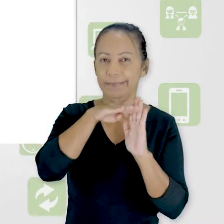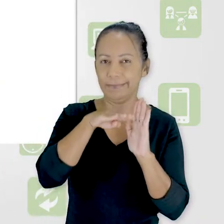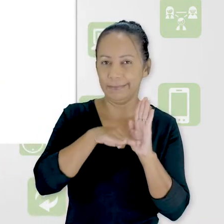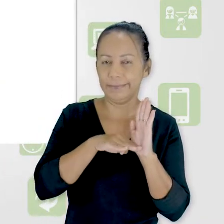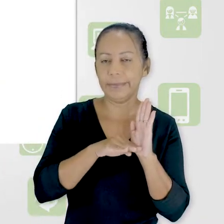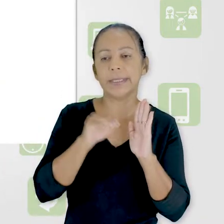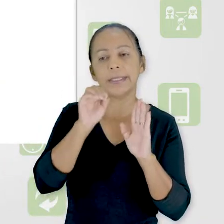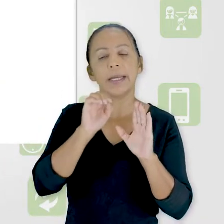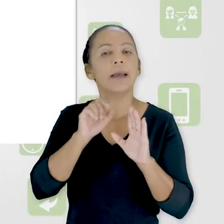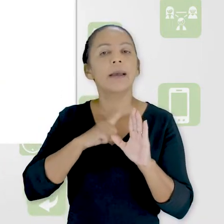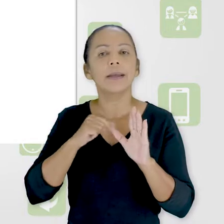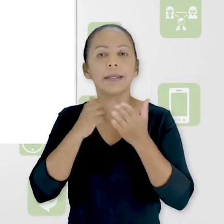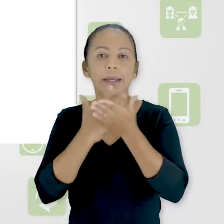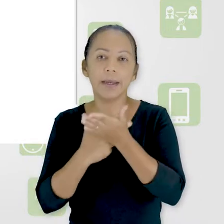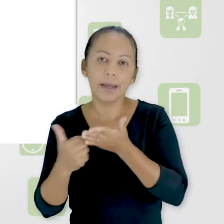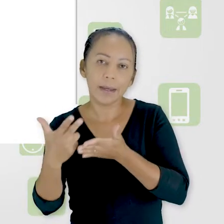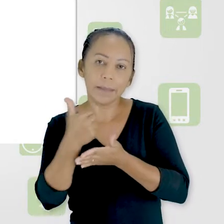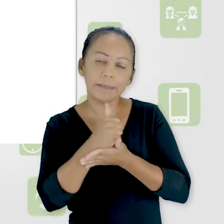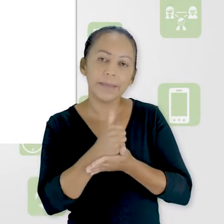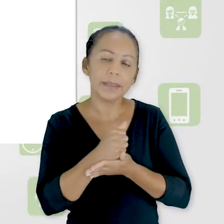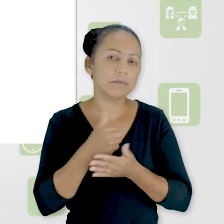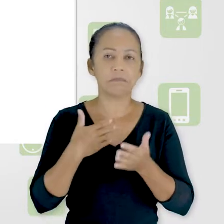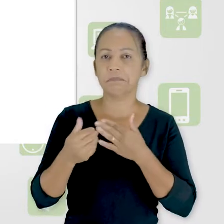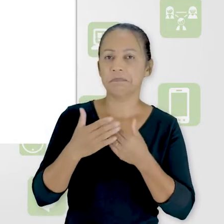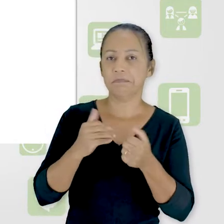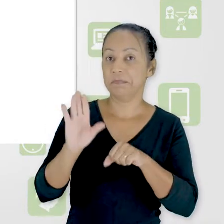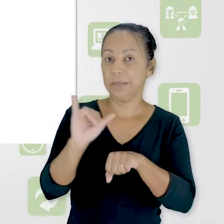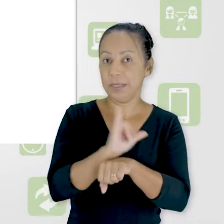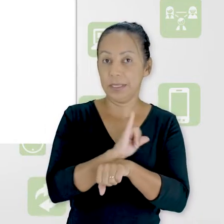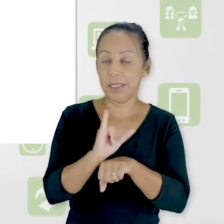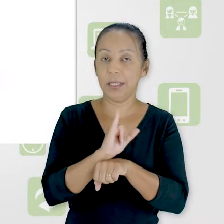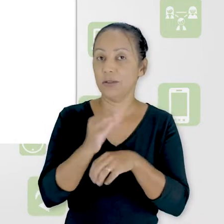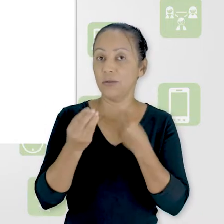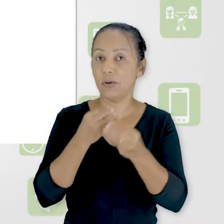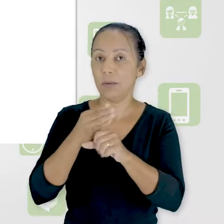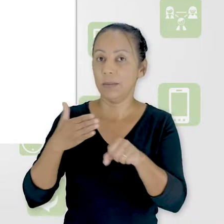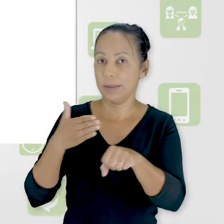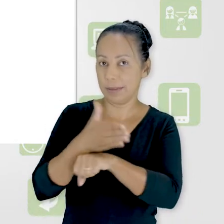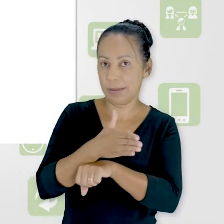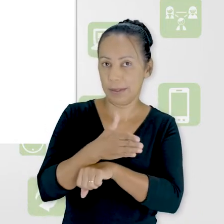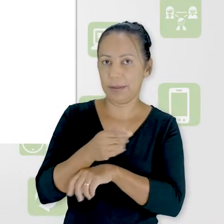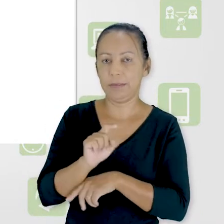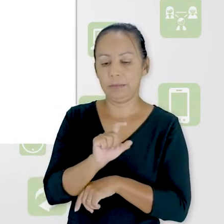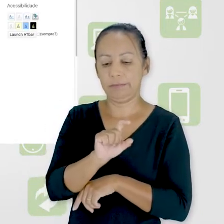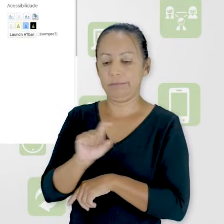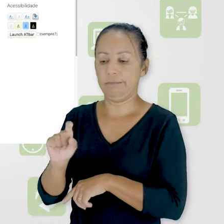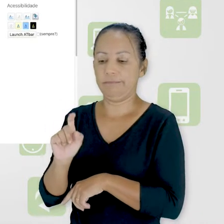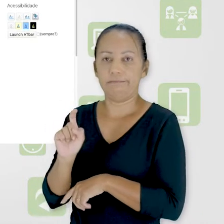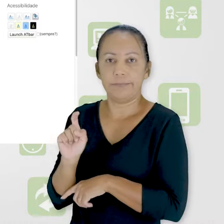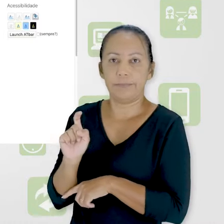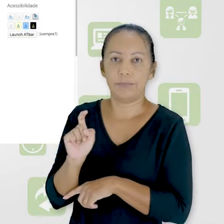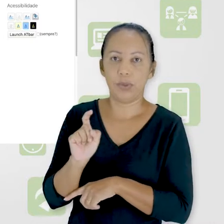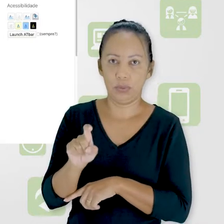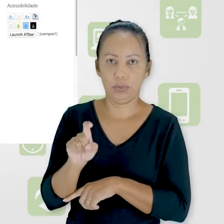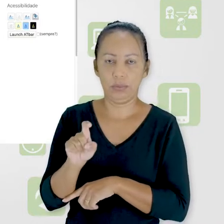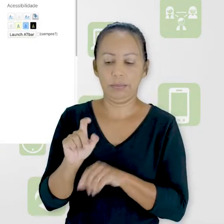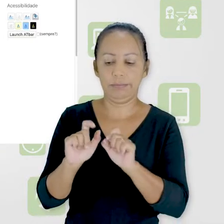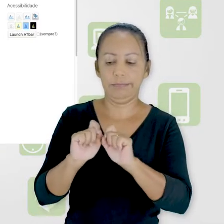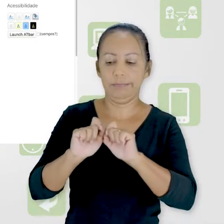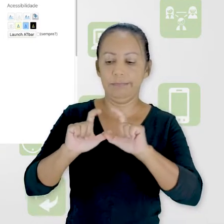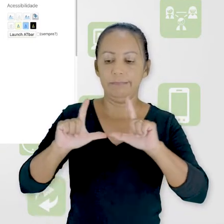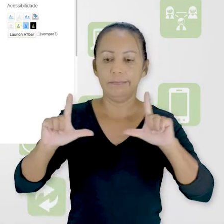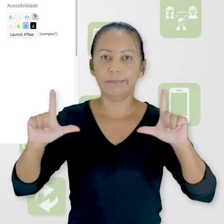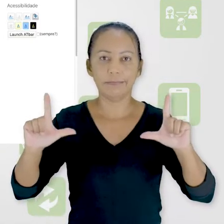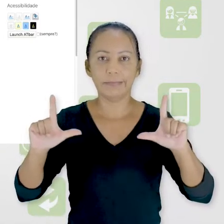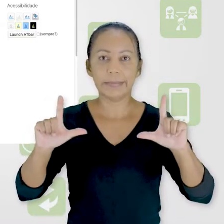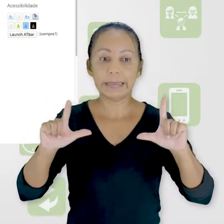imagens. Então assim como qualquer recurso pra acessar, você vai clicar no recurso. Tá certo? Ao entrar no